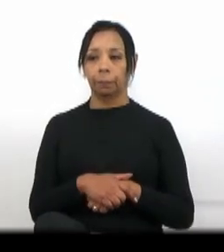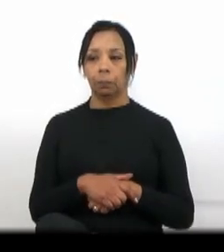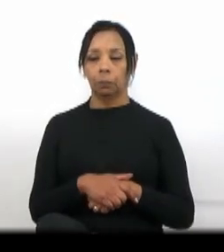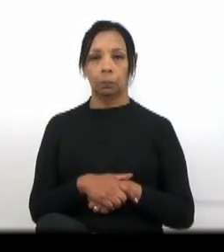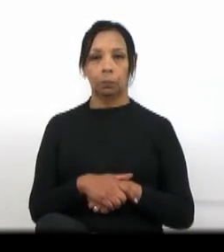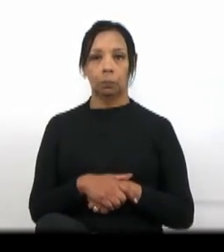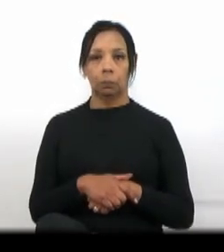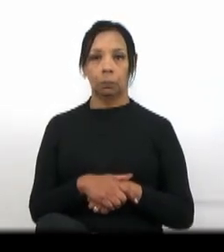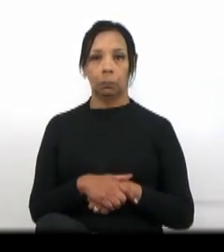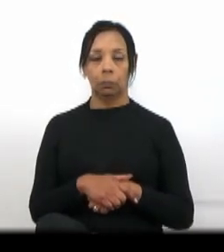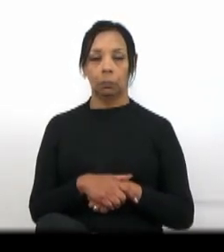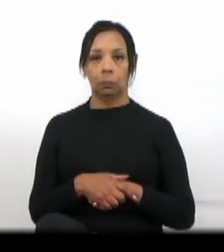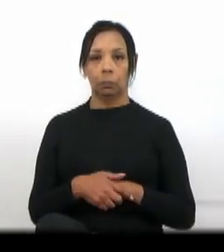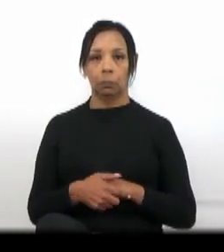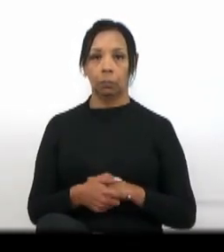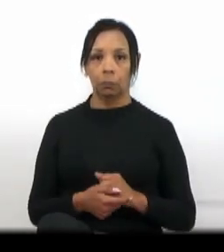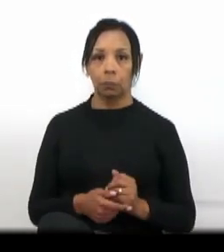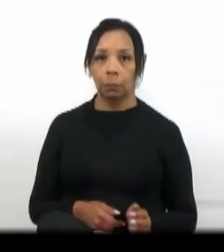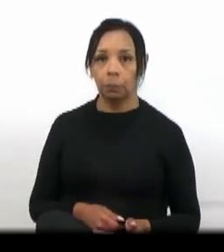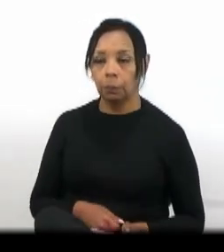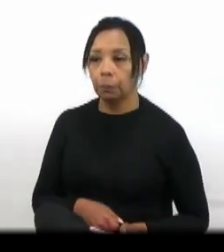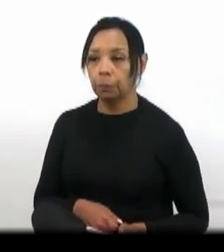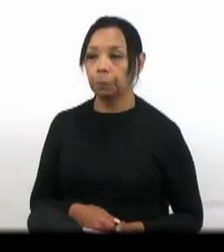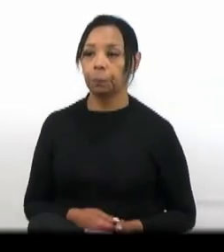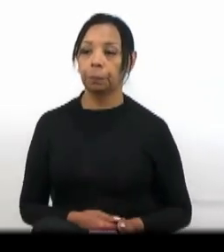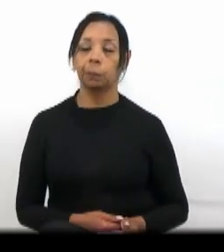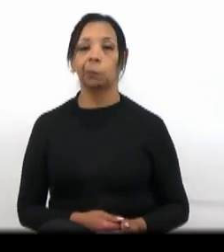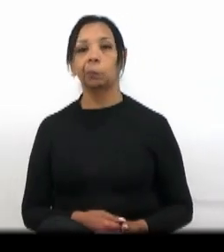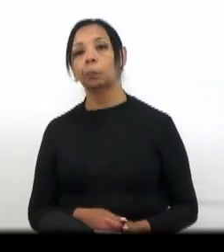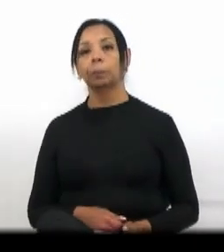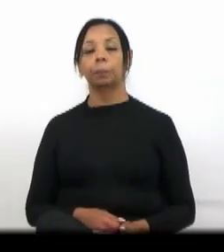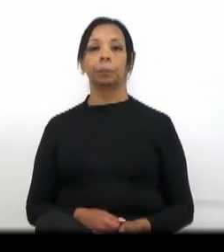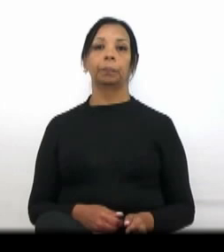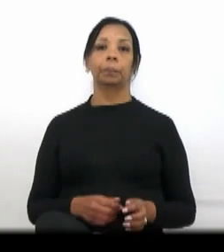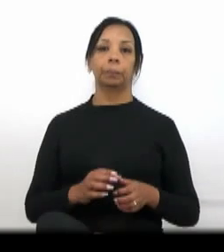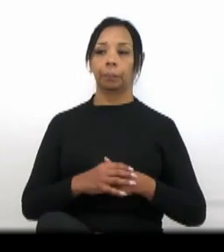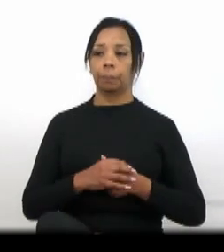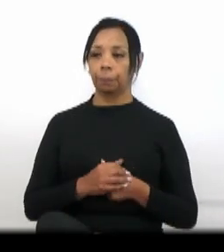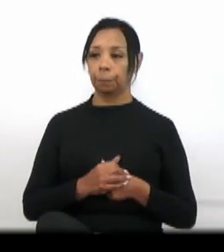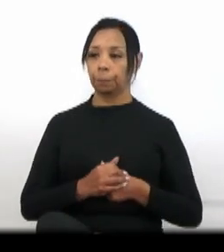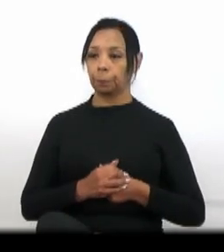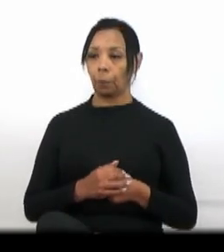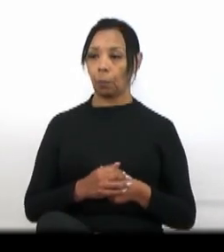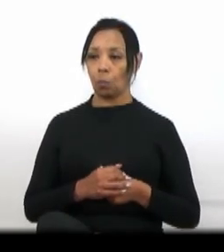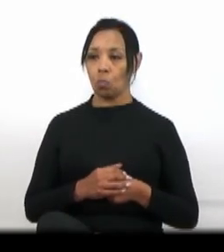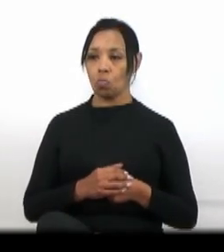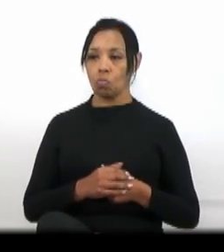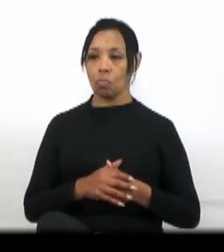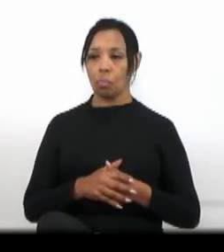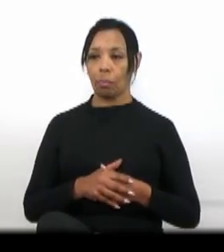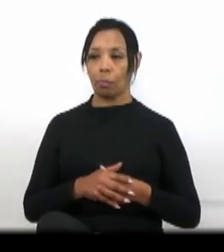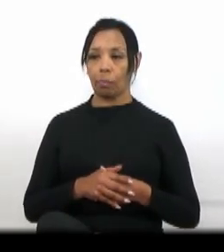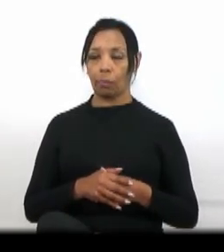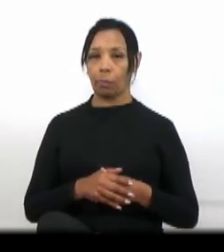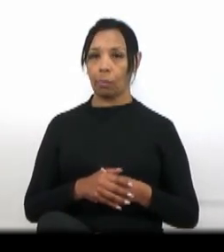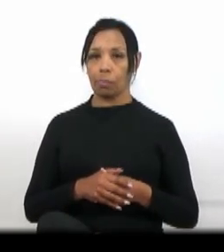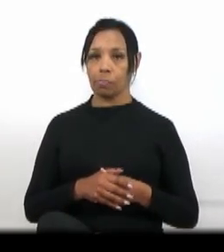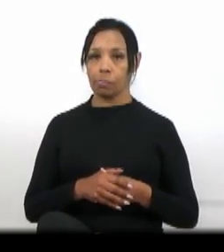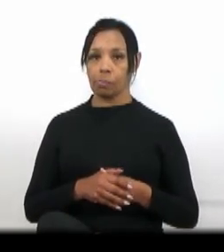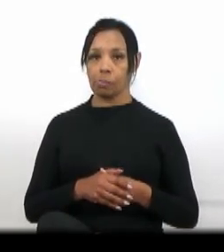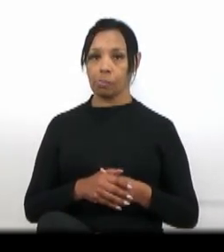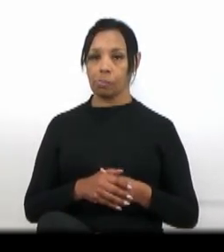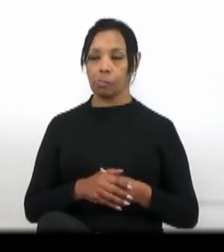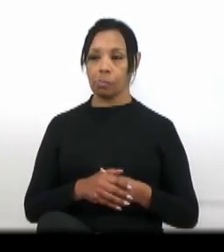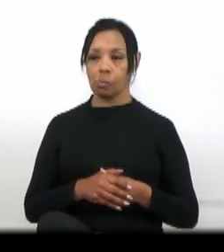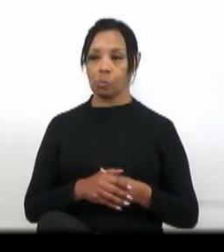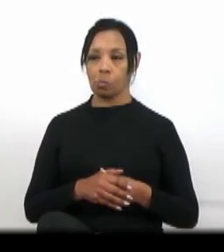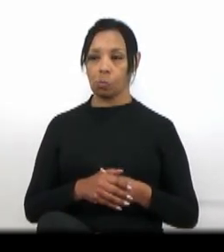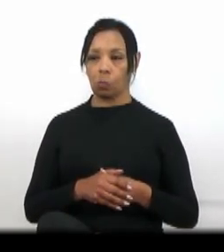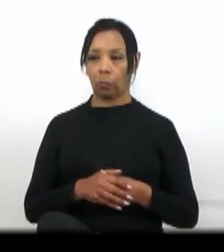simples